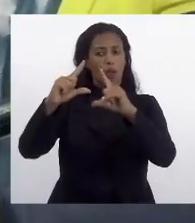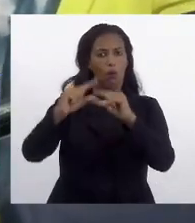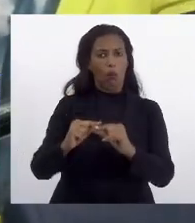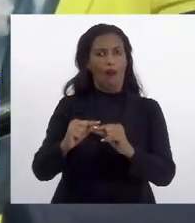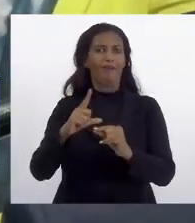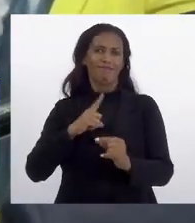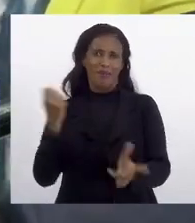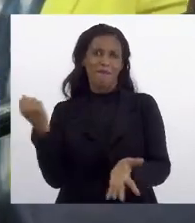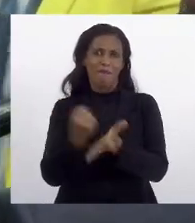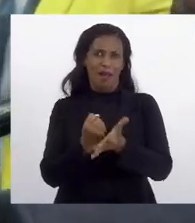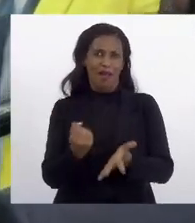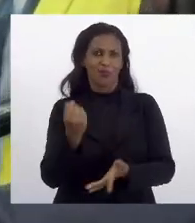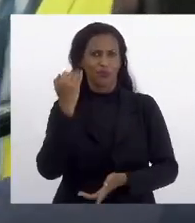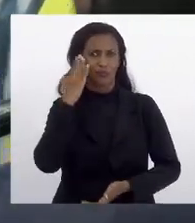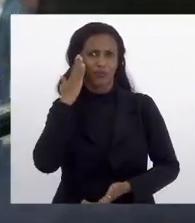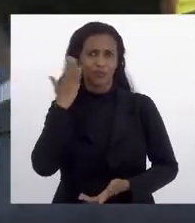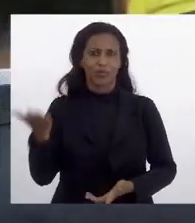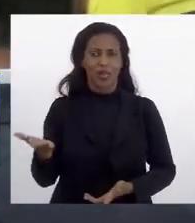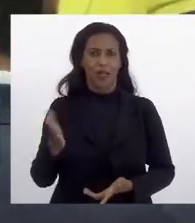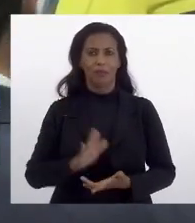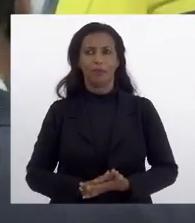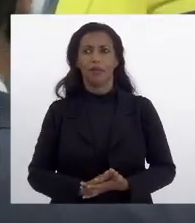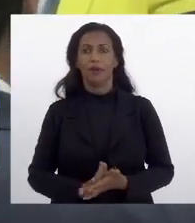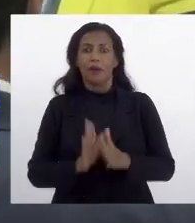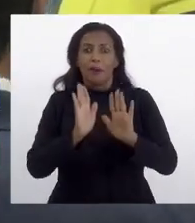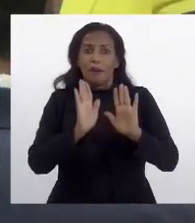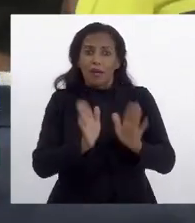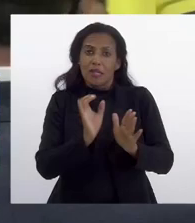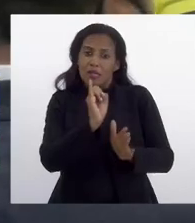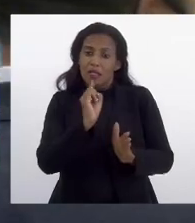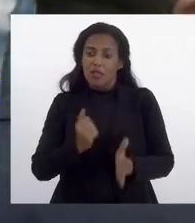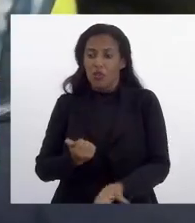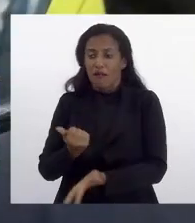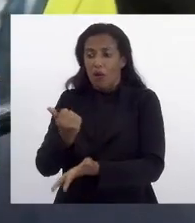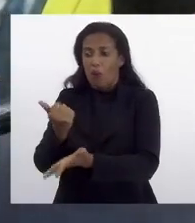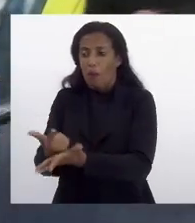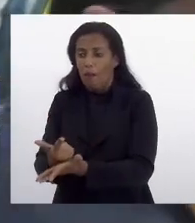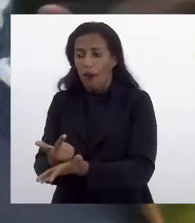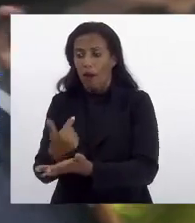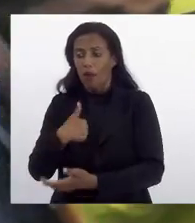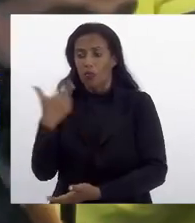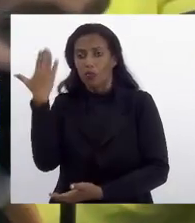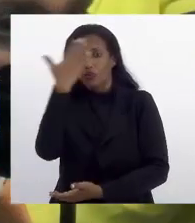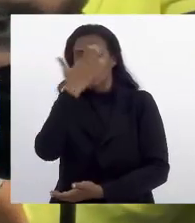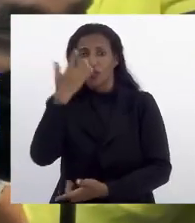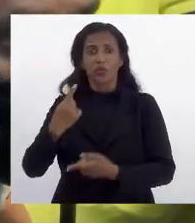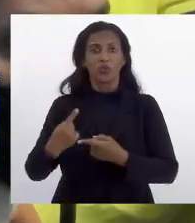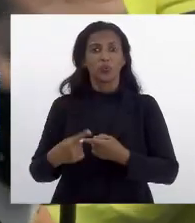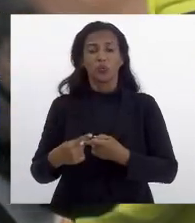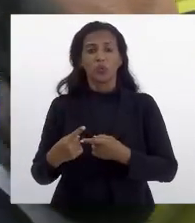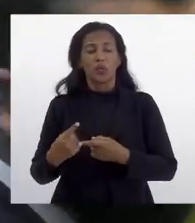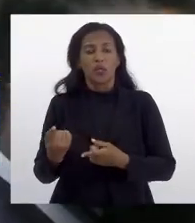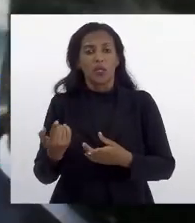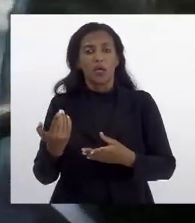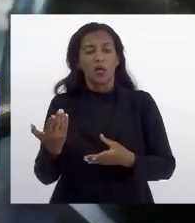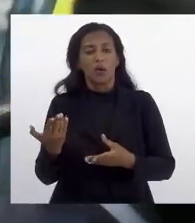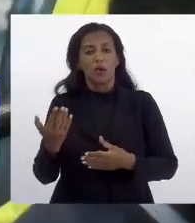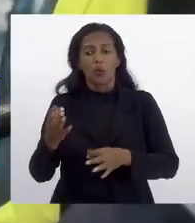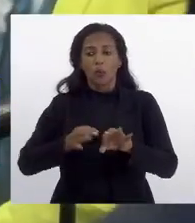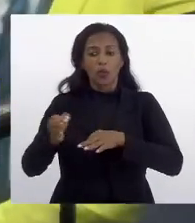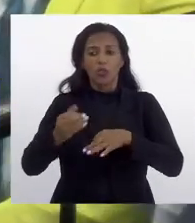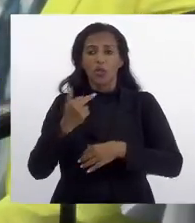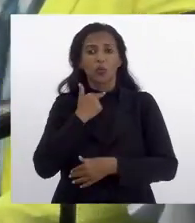impacto. Mas ele já vai comprar. Eu não vejo por que o projeto não possa prosseguir, senhor presidente.